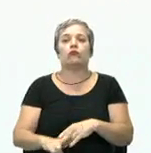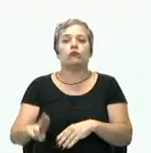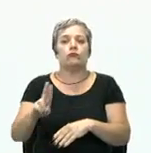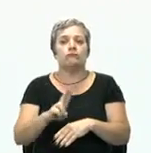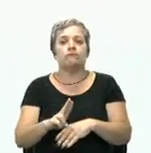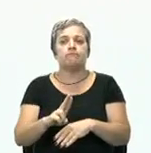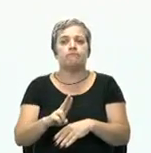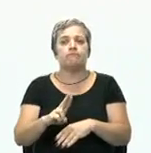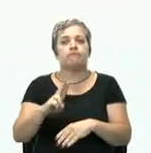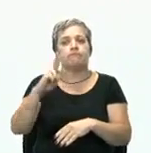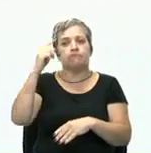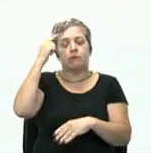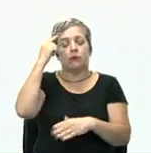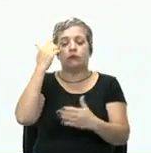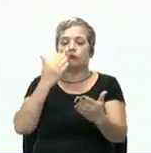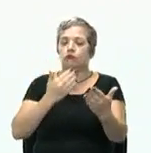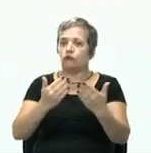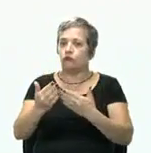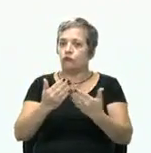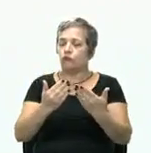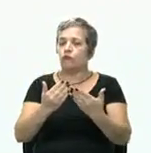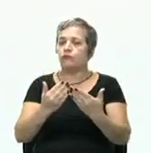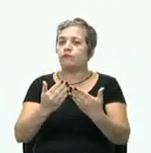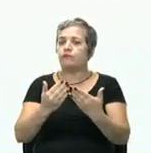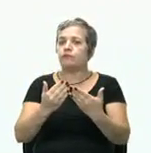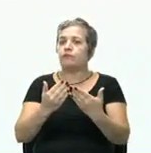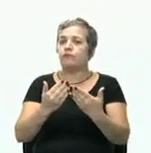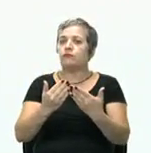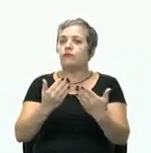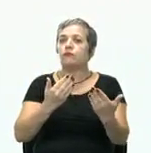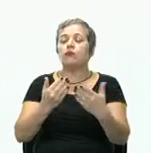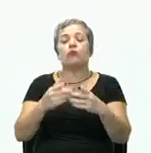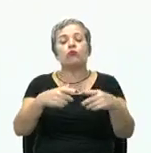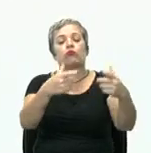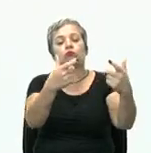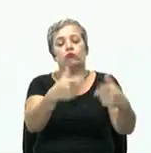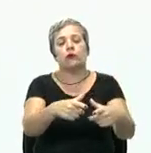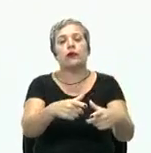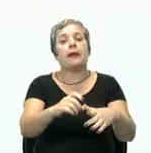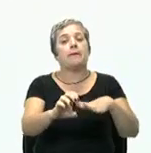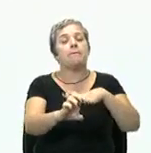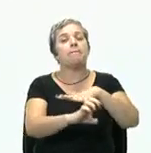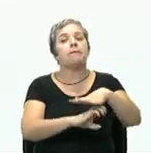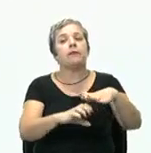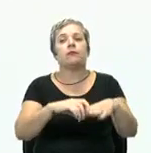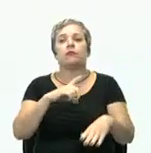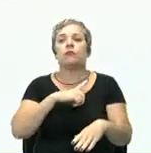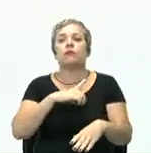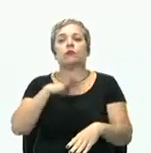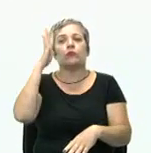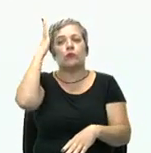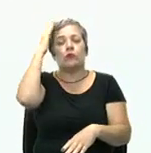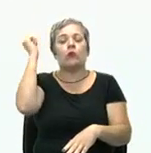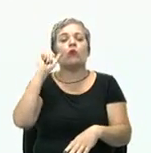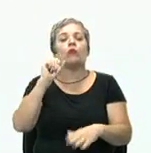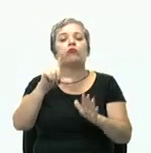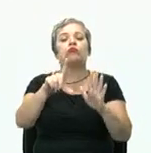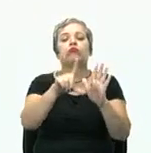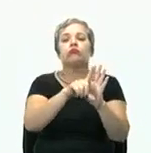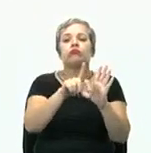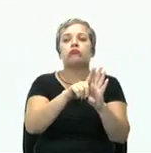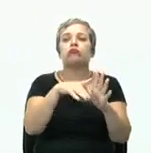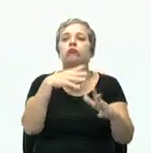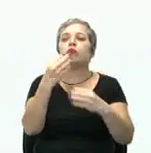preciso pensar, fazer análise do sistema, fazer análise do ambiente que a minha empresa está, saber quais são as legislações,